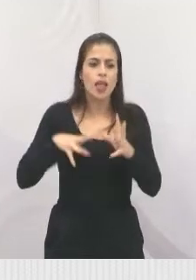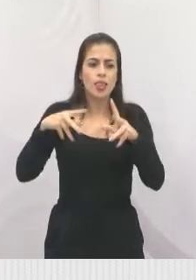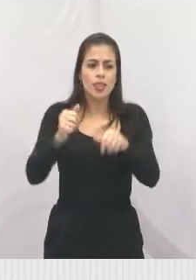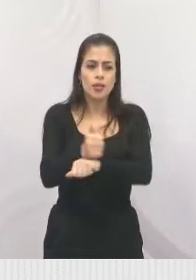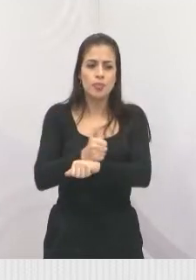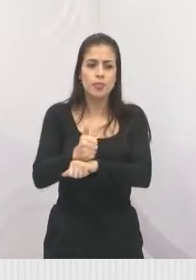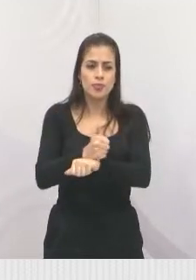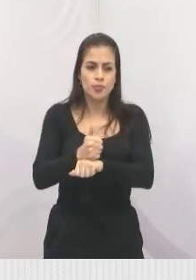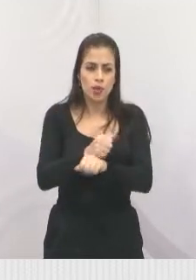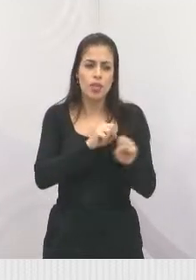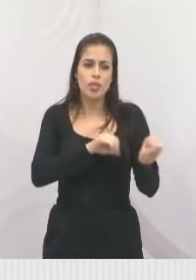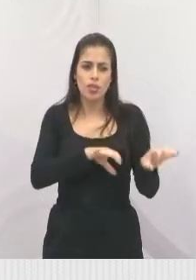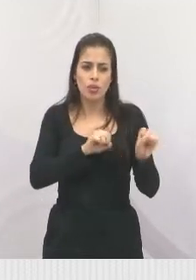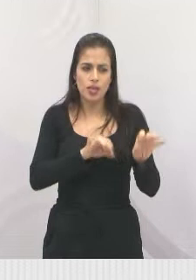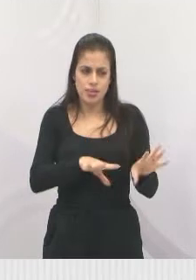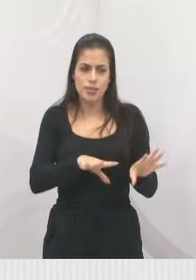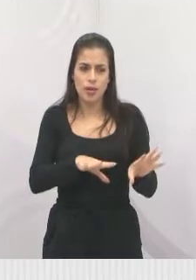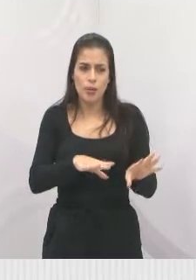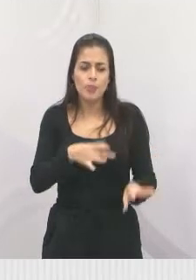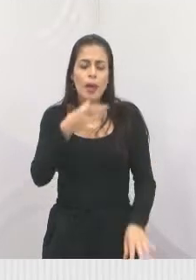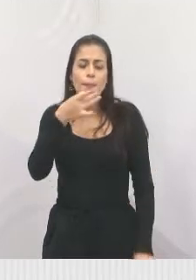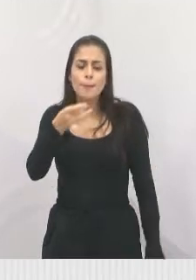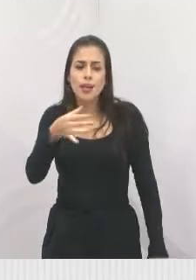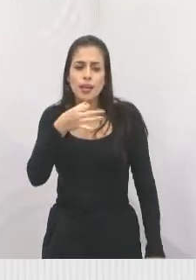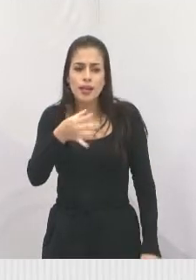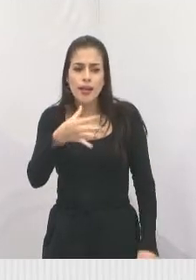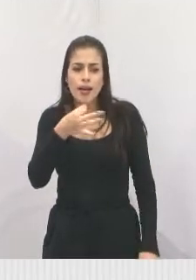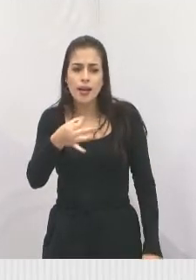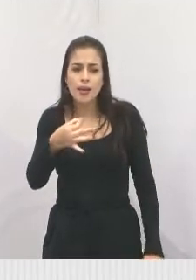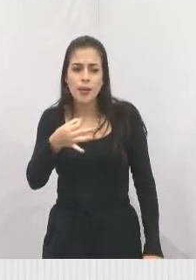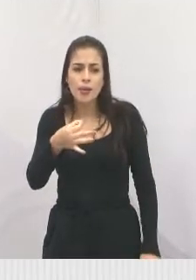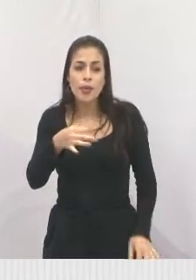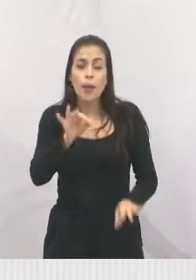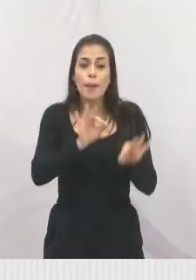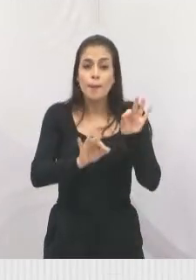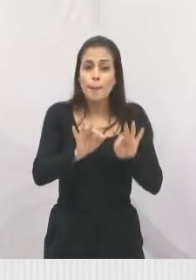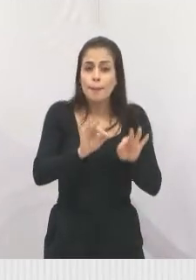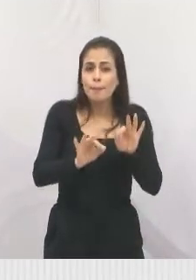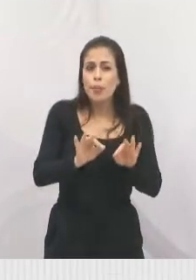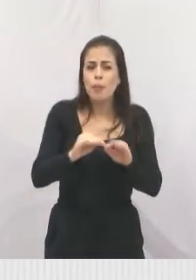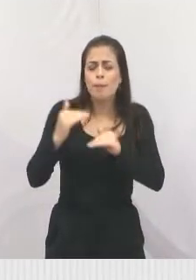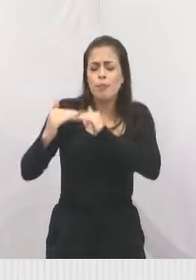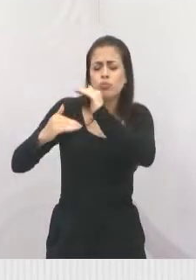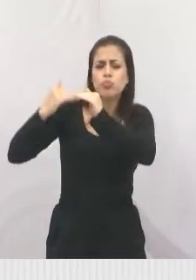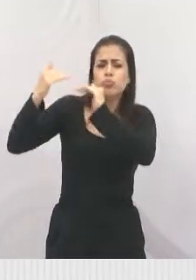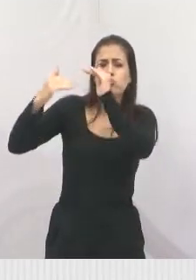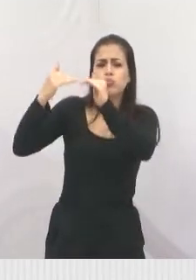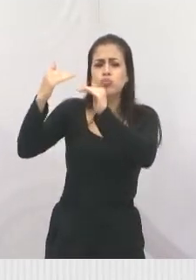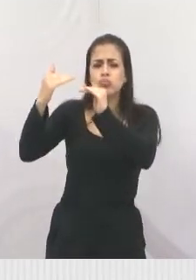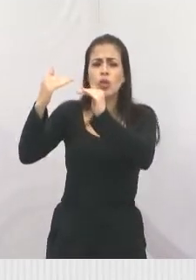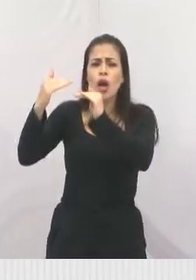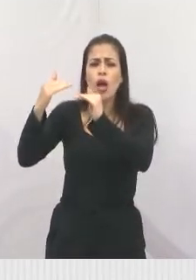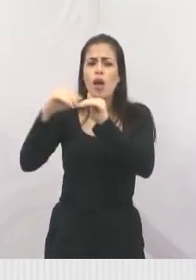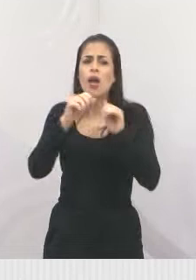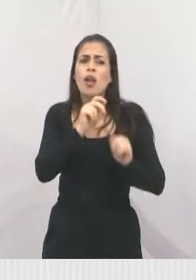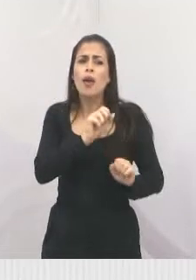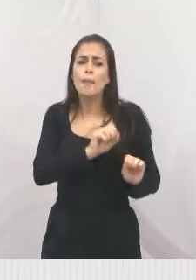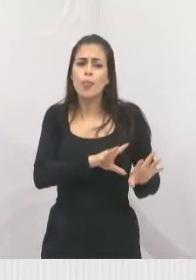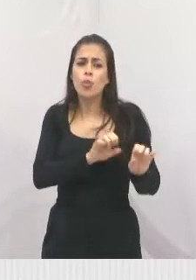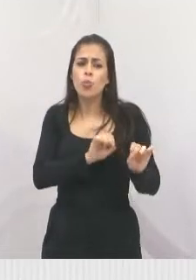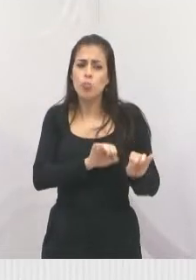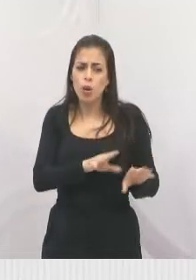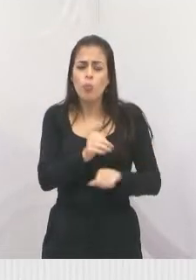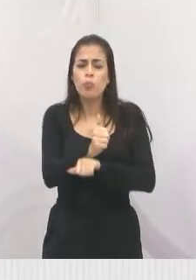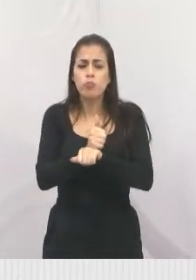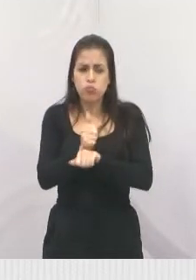magistério para que possam dar a sua opinião sobre o plano de carreira aqui no município de Jacareí para os